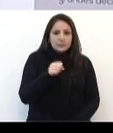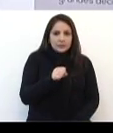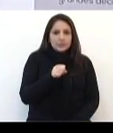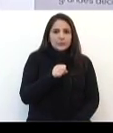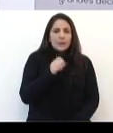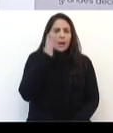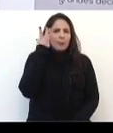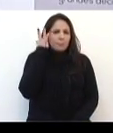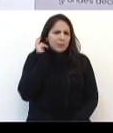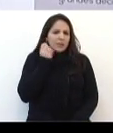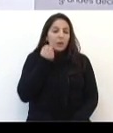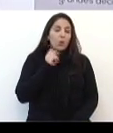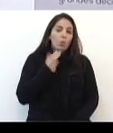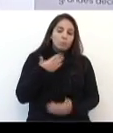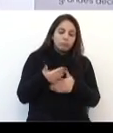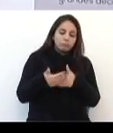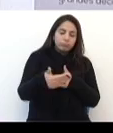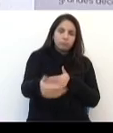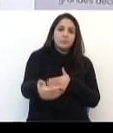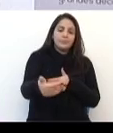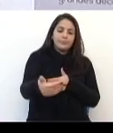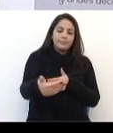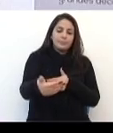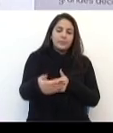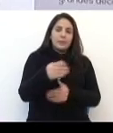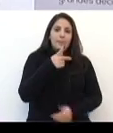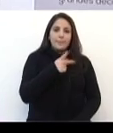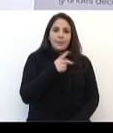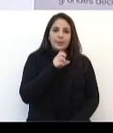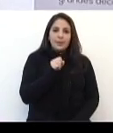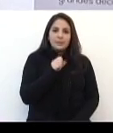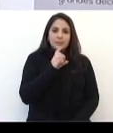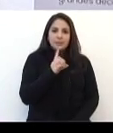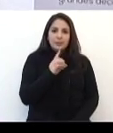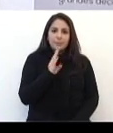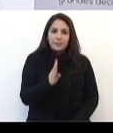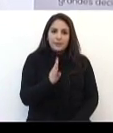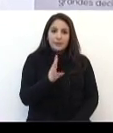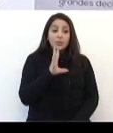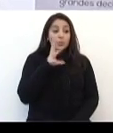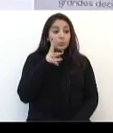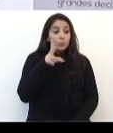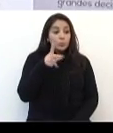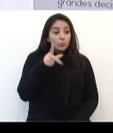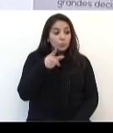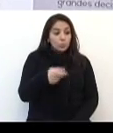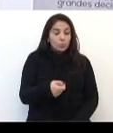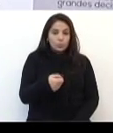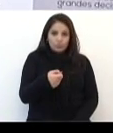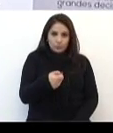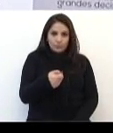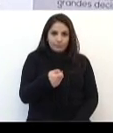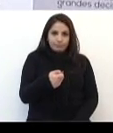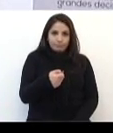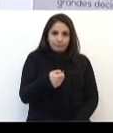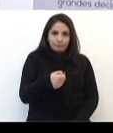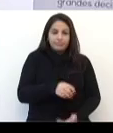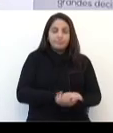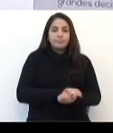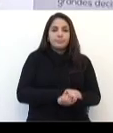amanhã, ou logo ali adiante, logo após a convenção do PSDB, isso tudo ir por água abaixo, porque o que decide